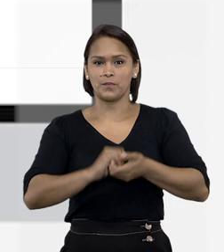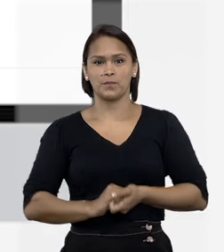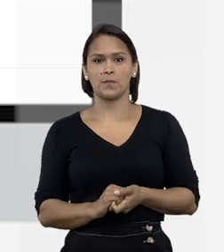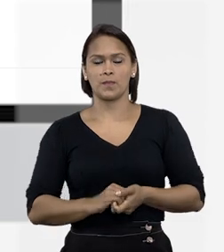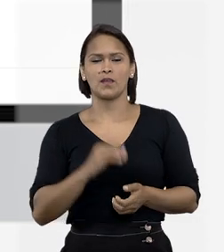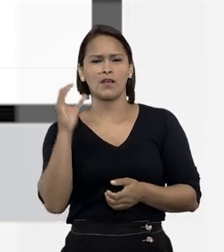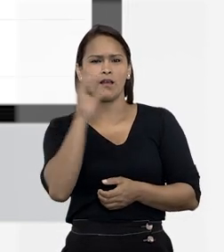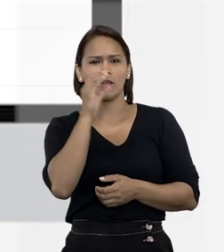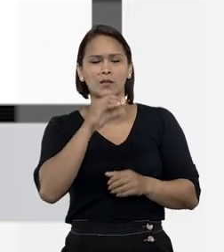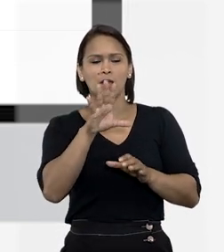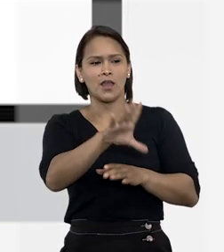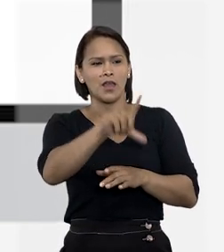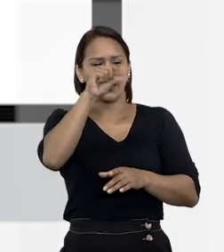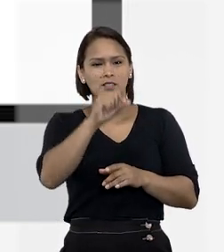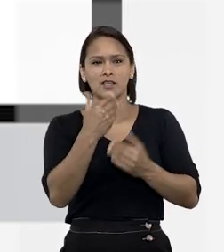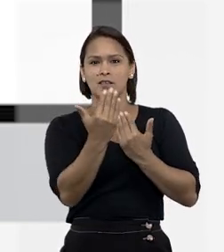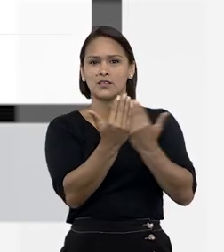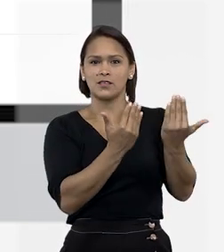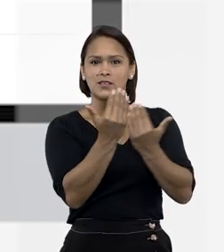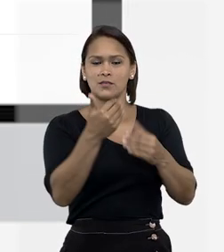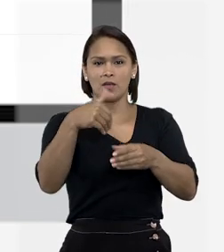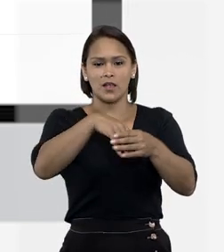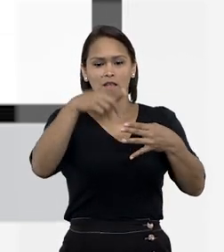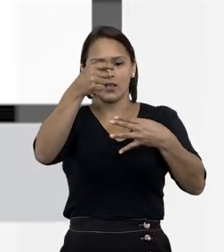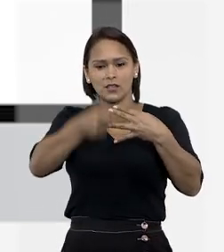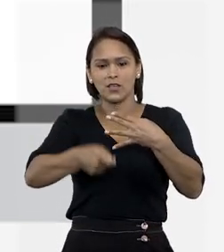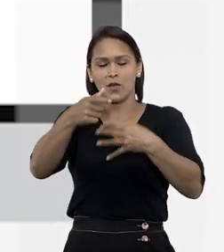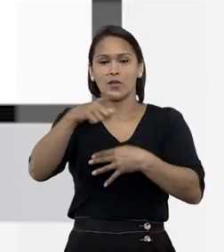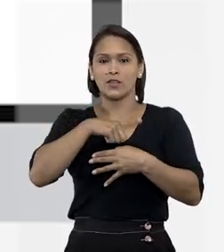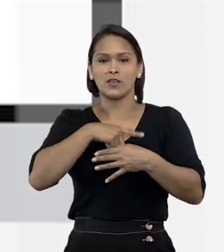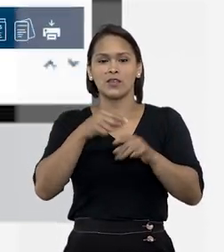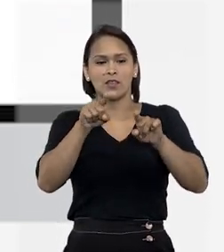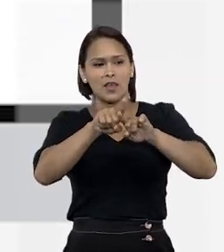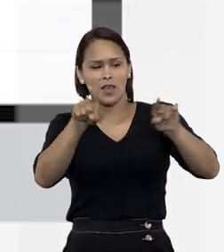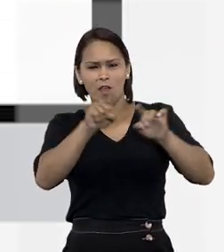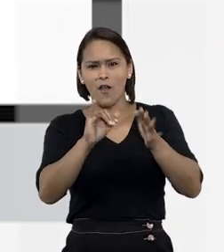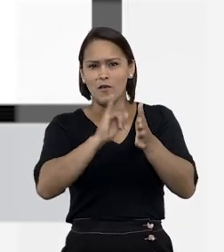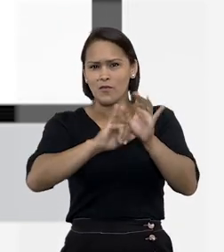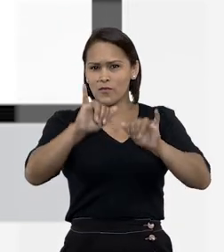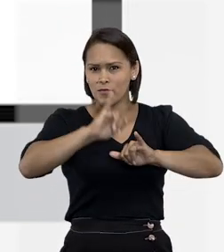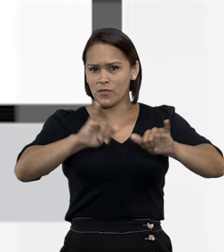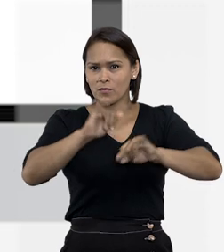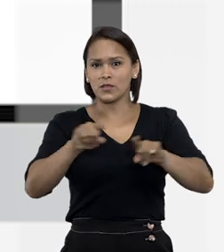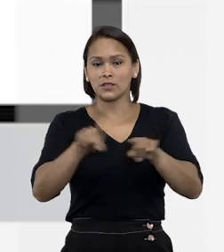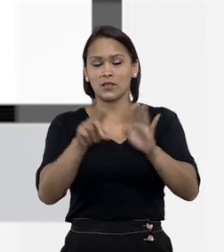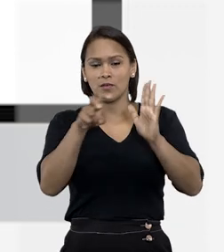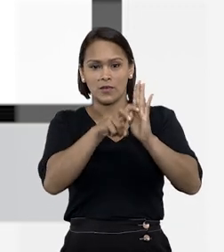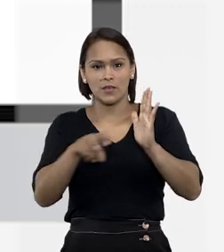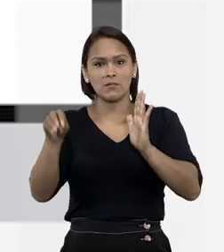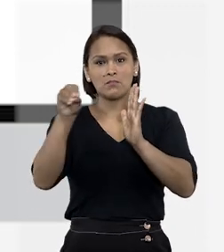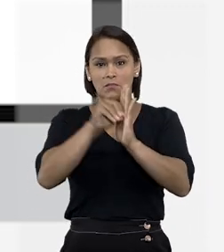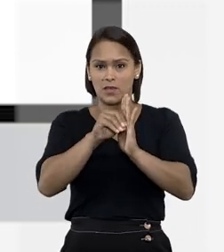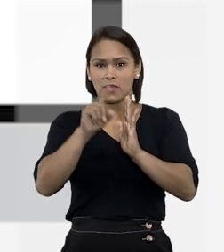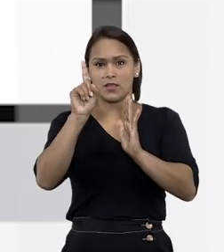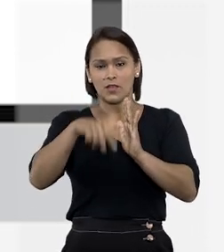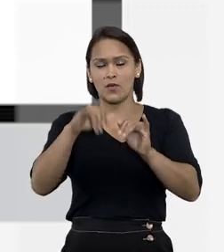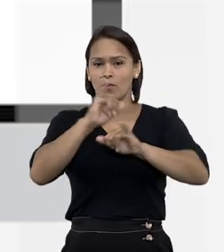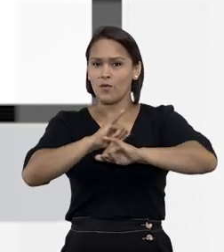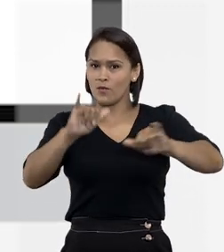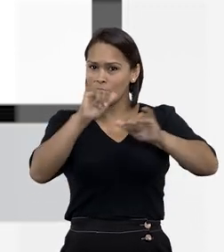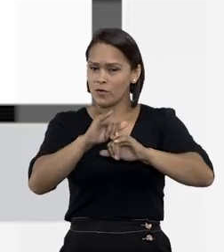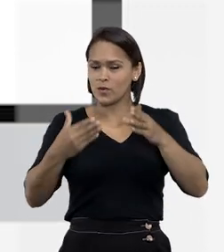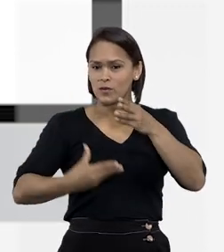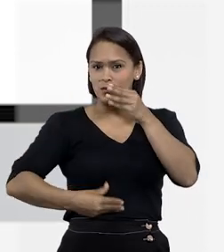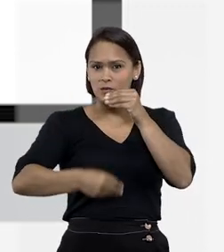Automaticamente são resgatados espelhos de acórdons que possuem esse argumento de pesquisa no campo Ementa ou no campo Informações